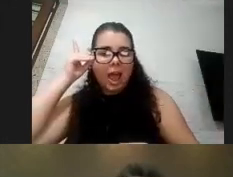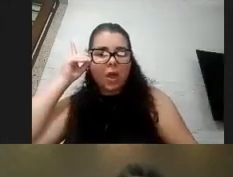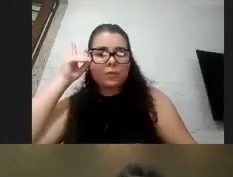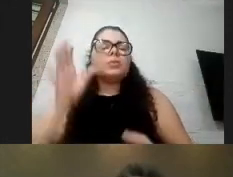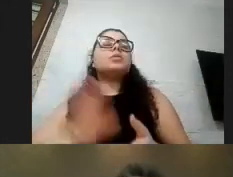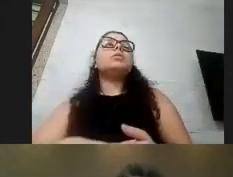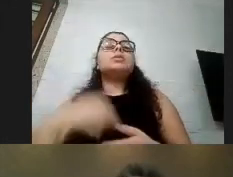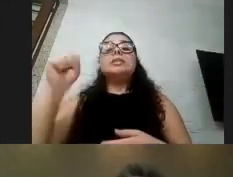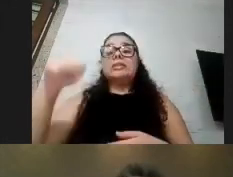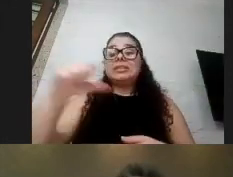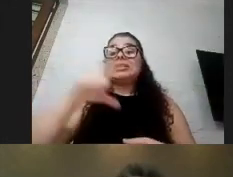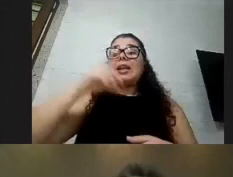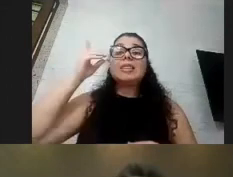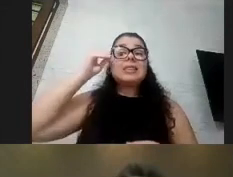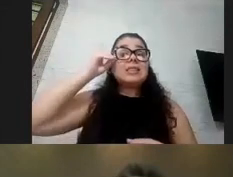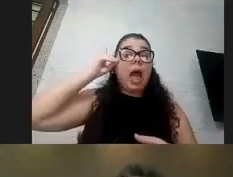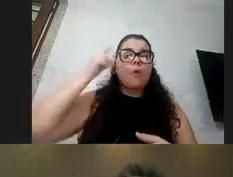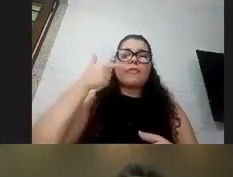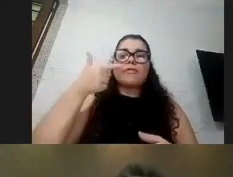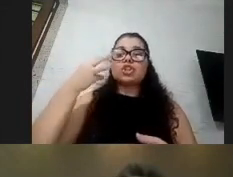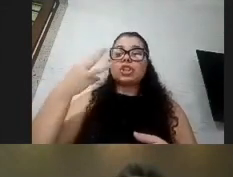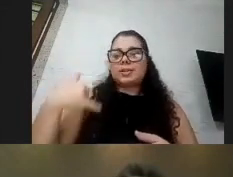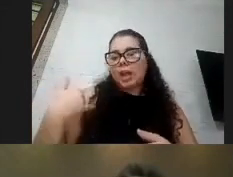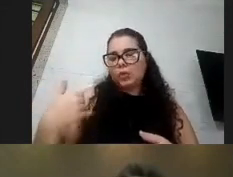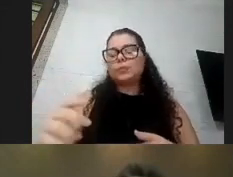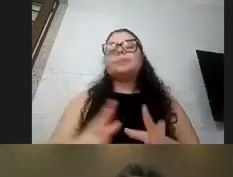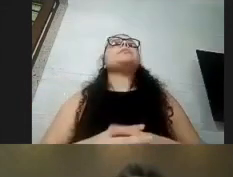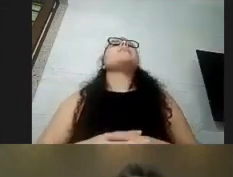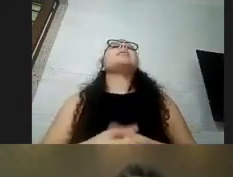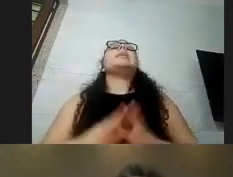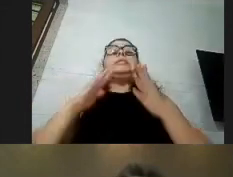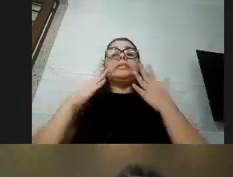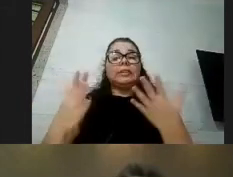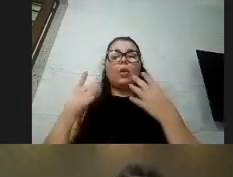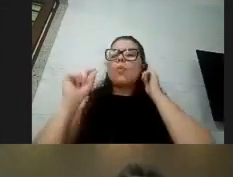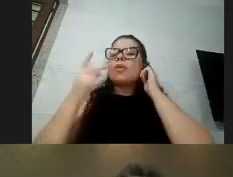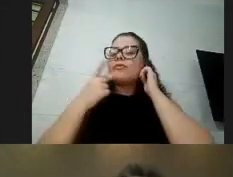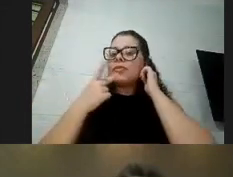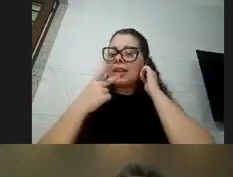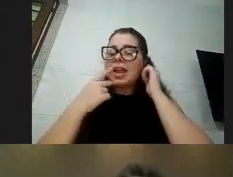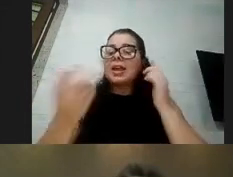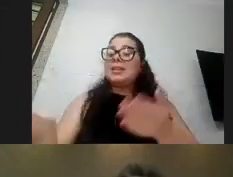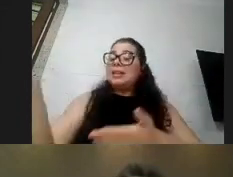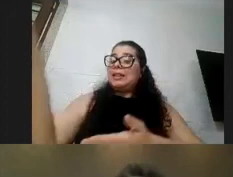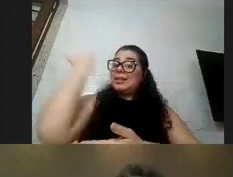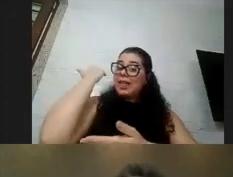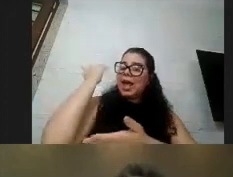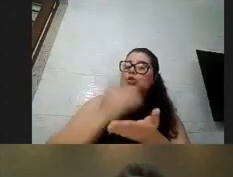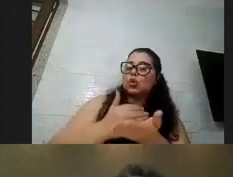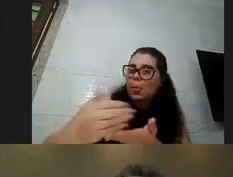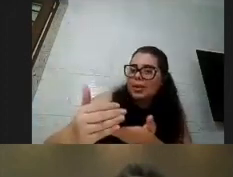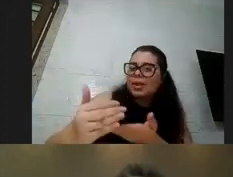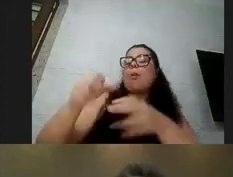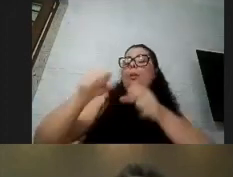síndrome de Down está com 23 anos tá então o que como eu falei no começo a questão do contágio